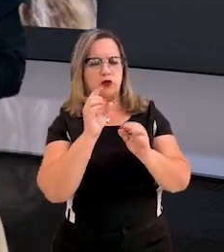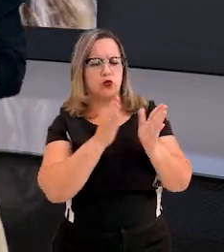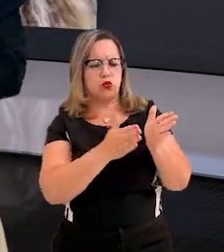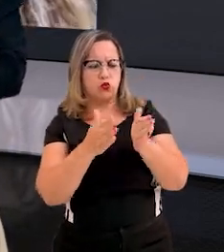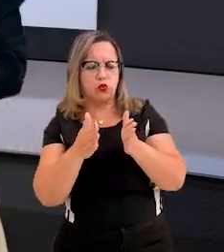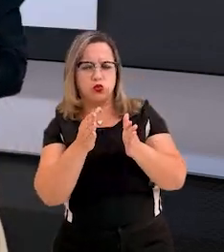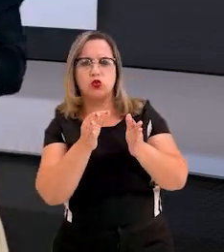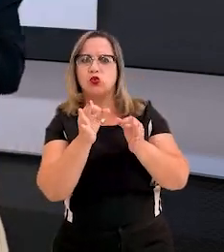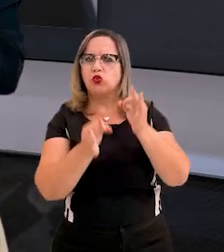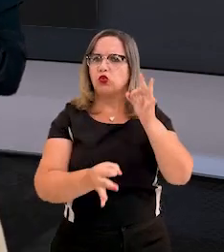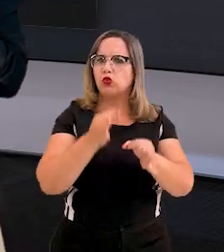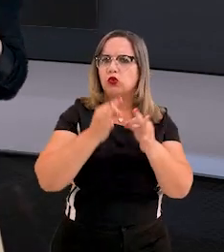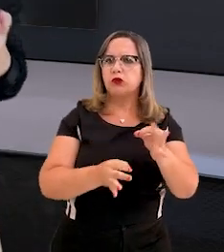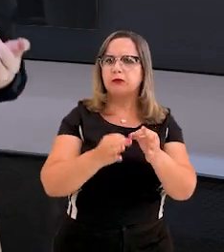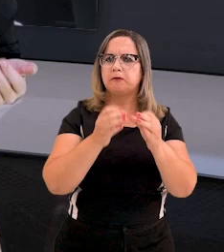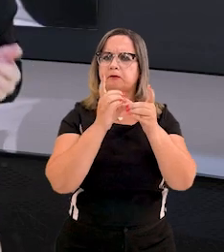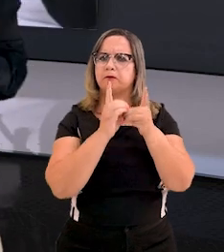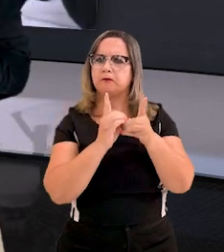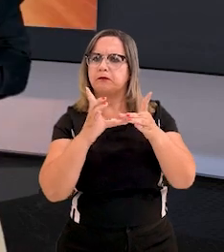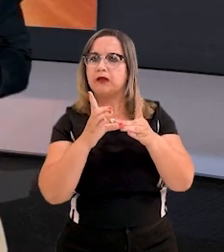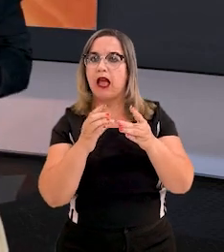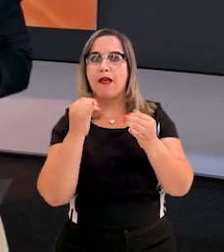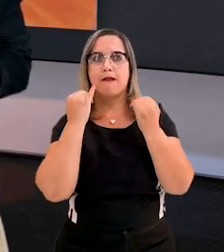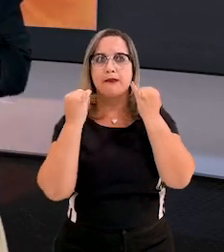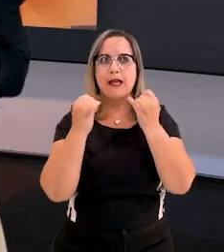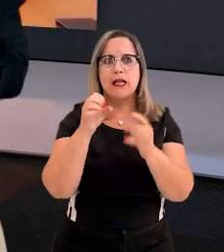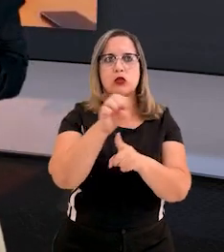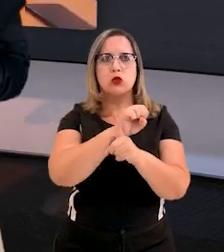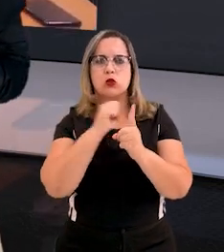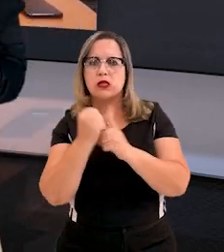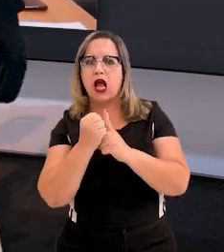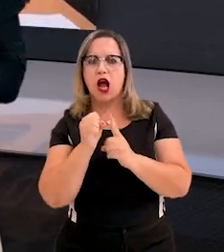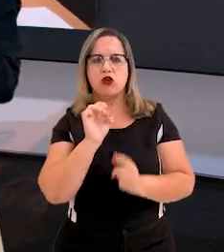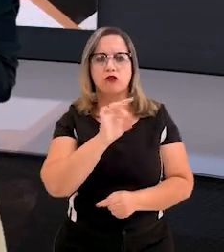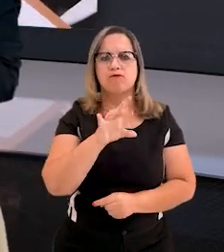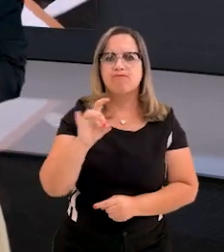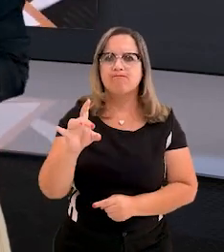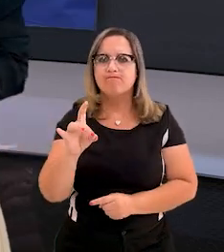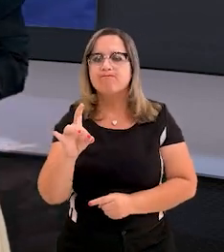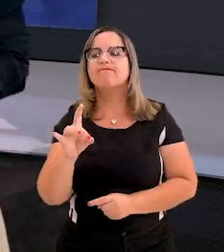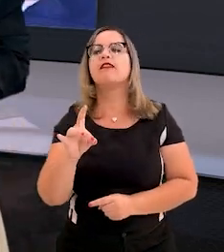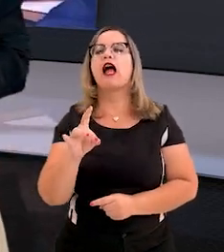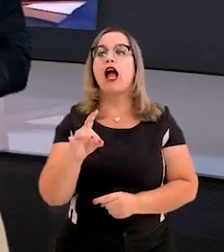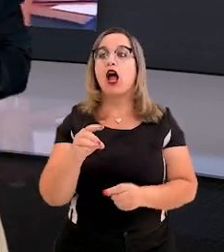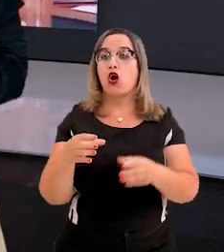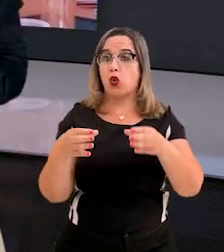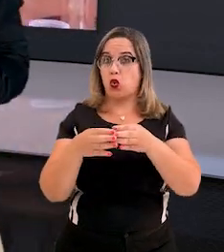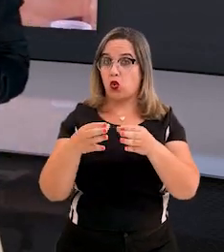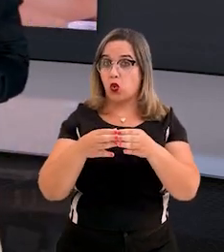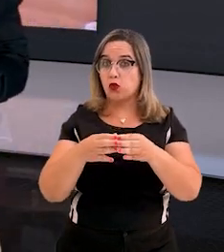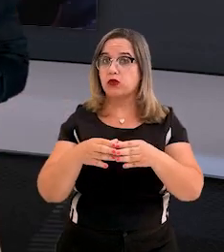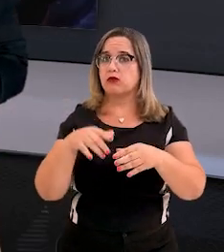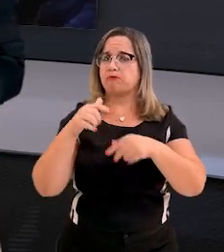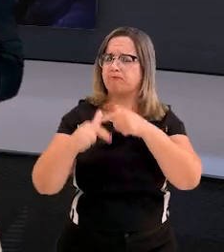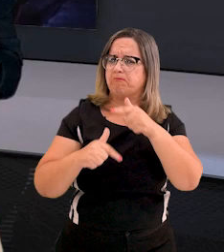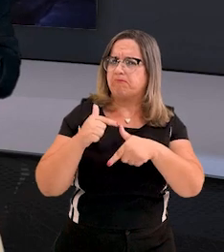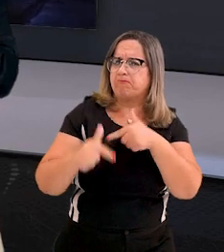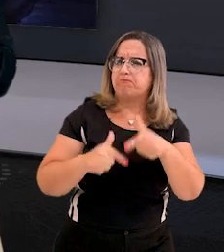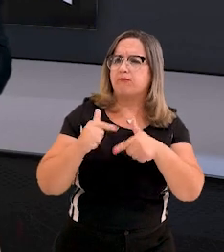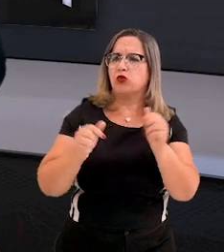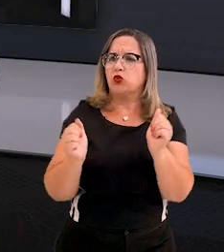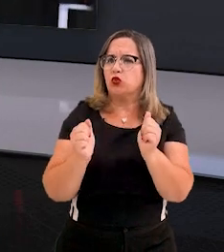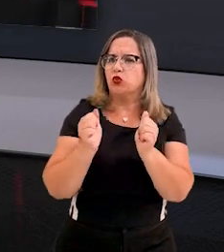democrático e dos interesses sociais e individuais indisponíveis, membros e servidores